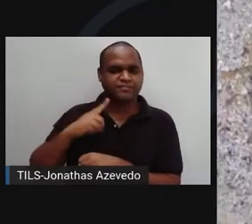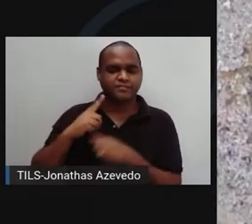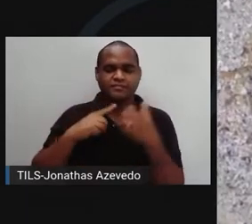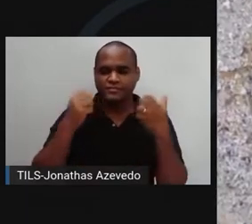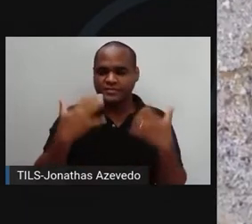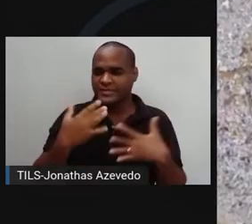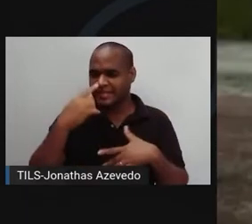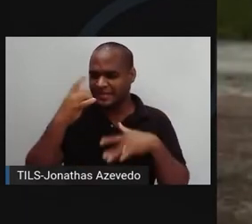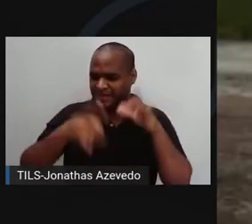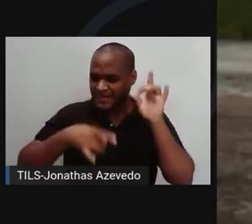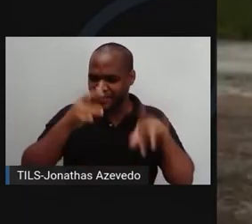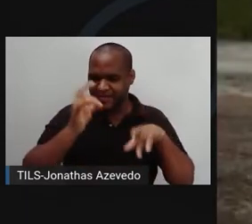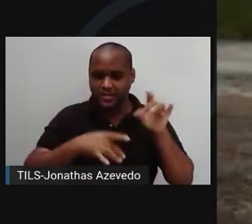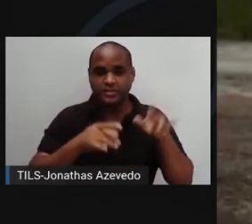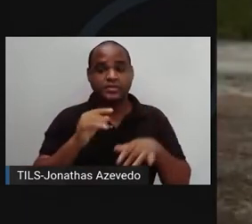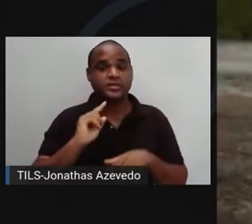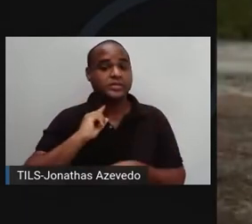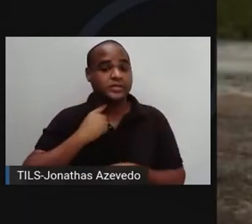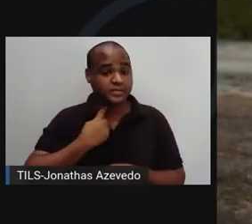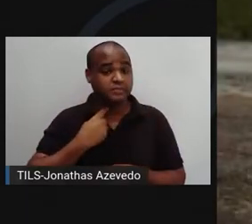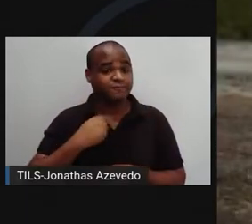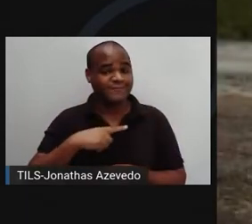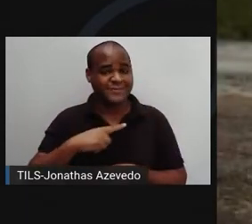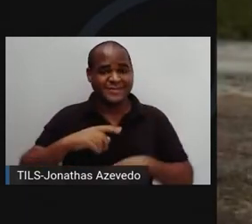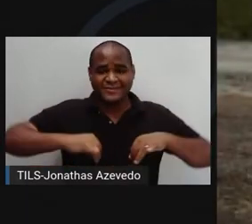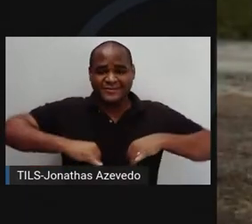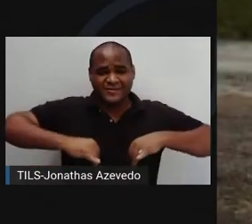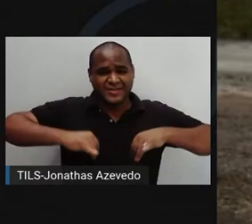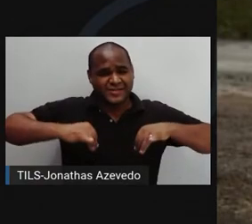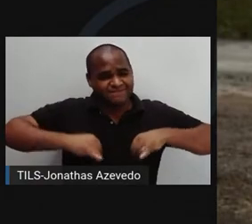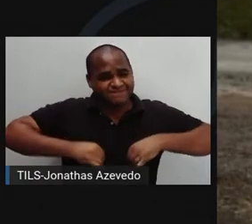tanta poluição e o sofrimento dos albatroses.